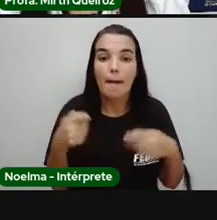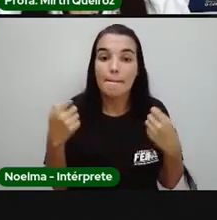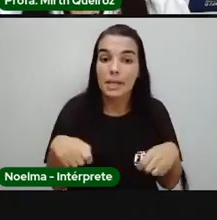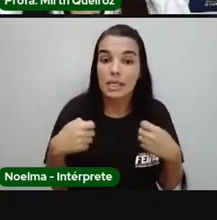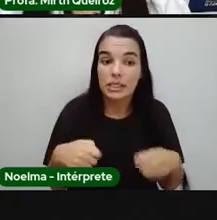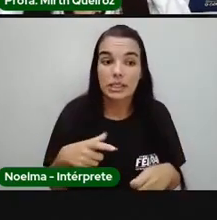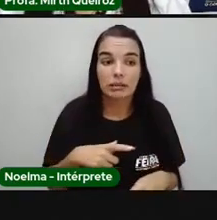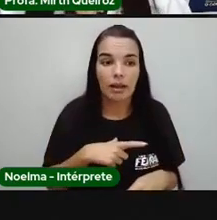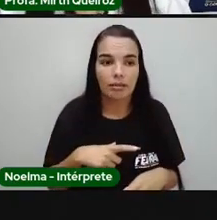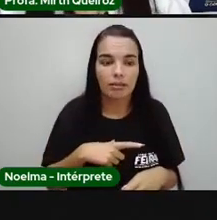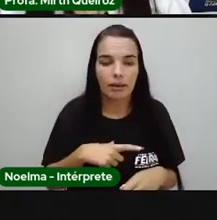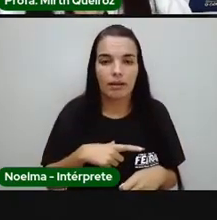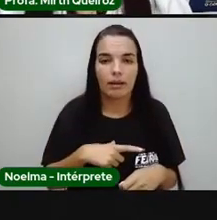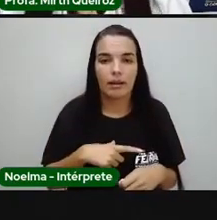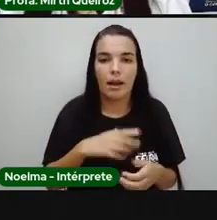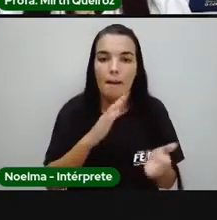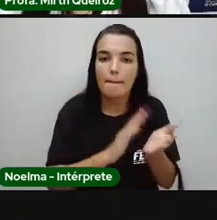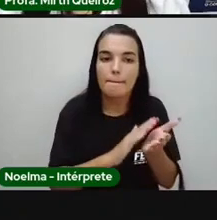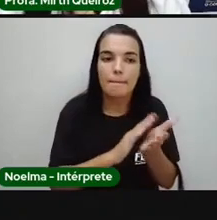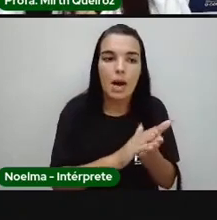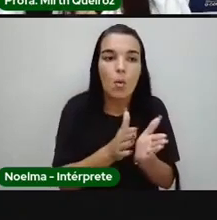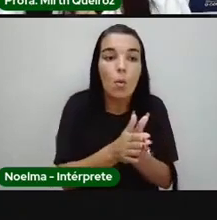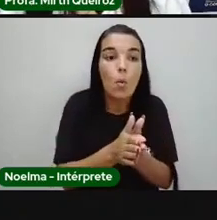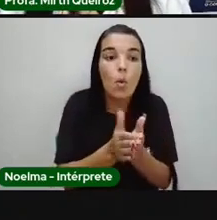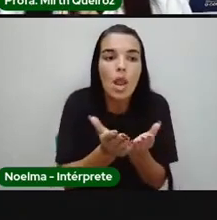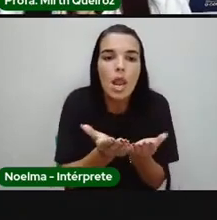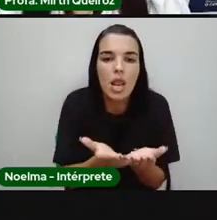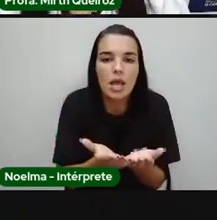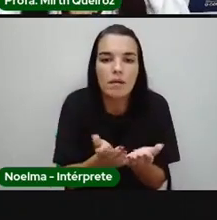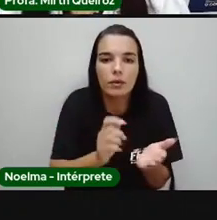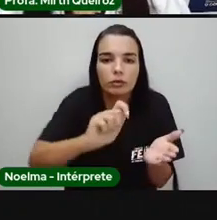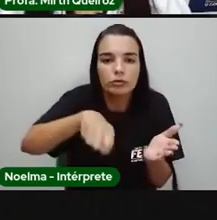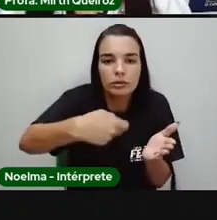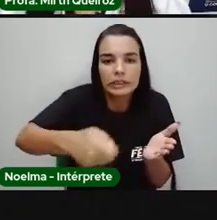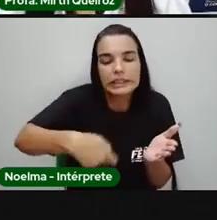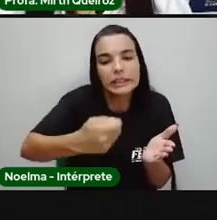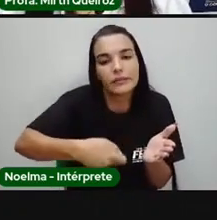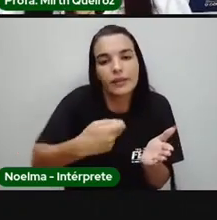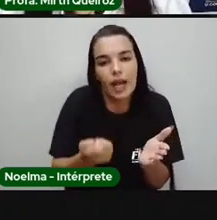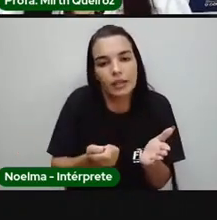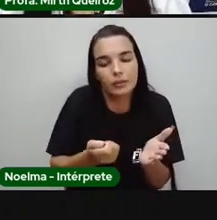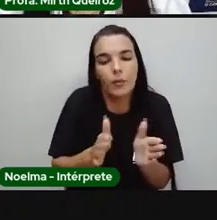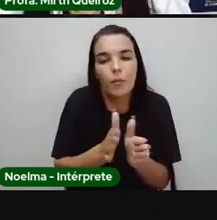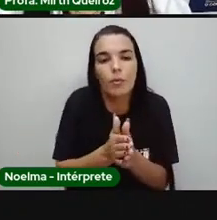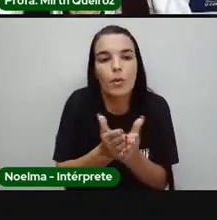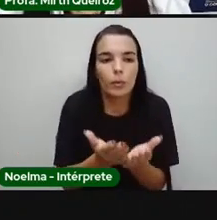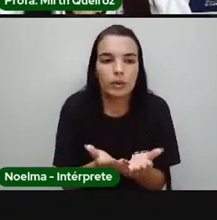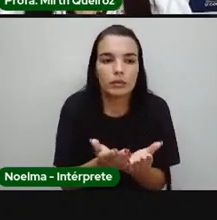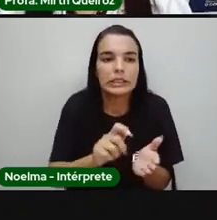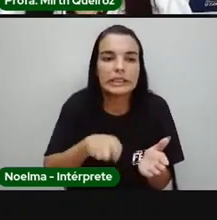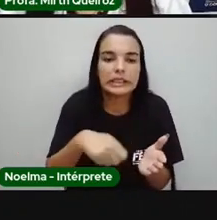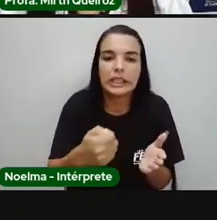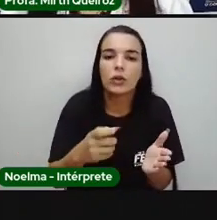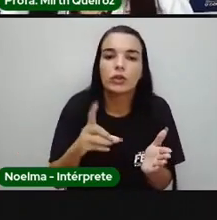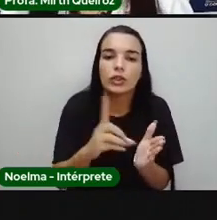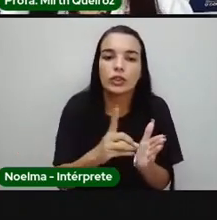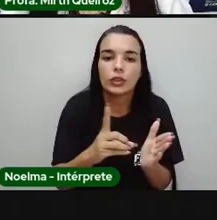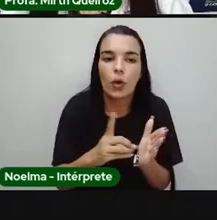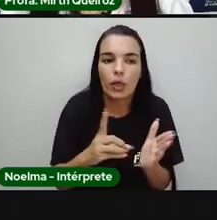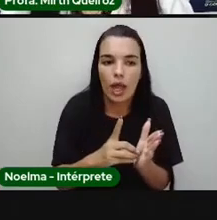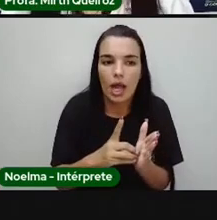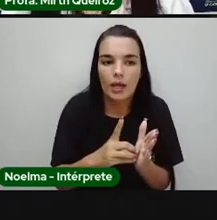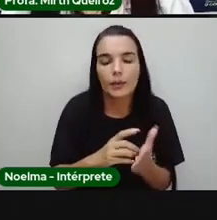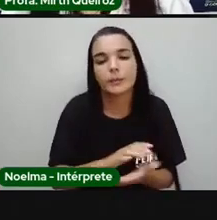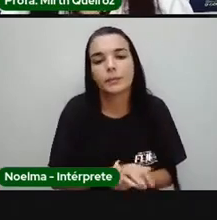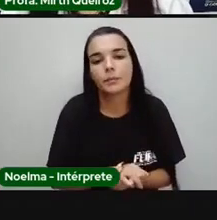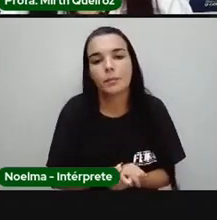realizar uma leitura, um dicionário. Quem não tiver dicionário, pegue o caderninho ali e vá anotando algumas palavras que